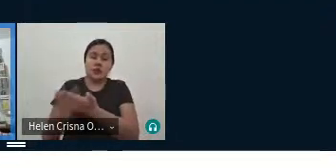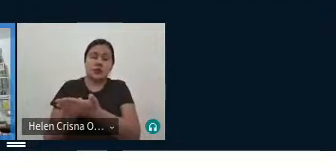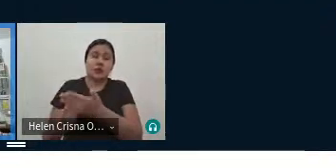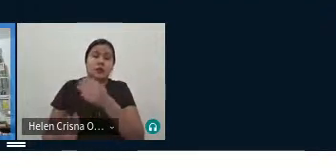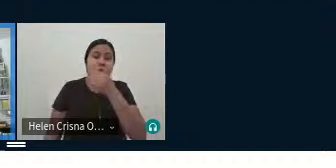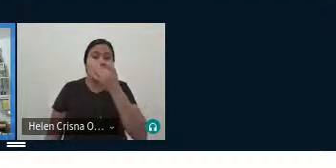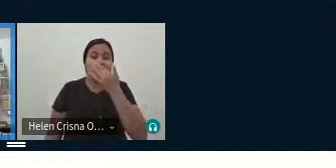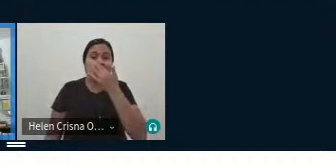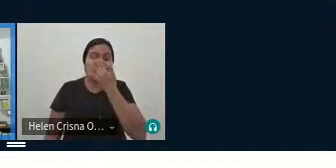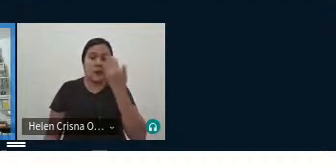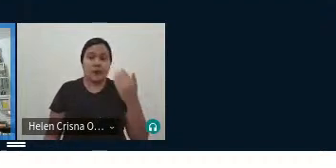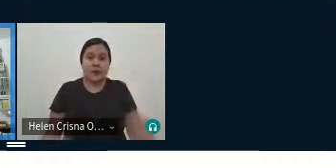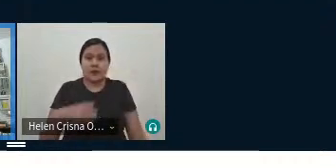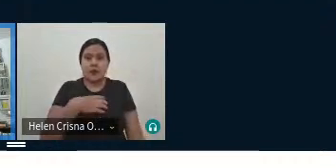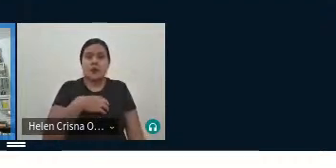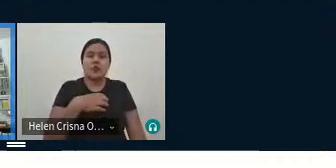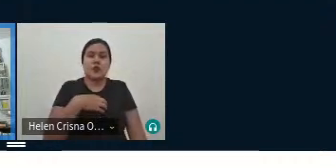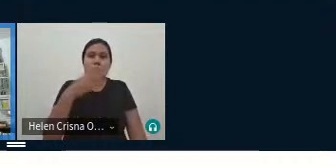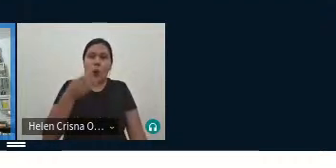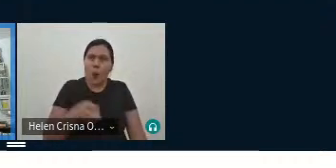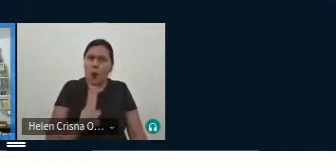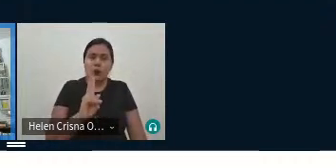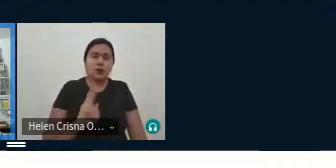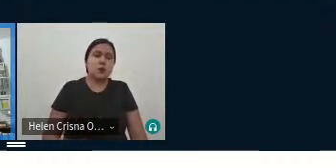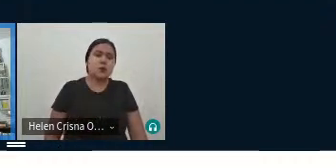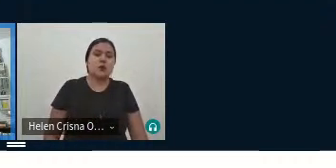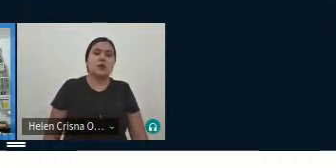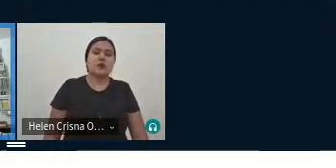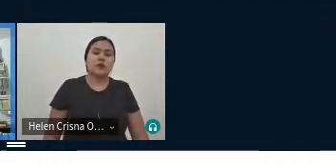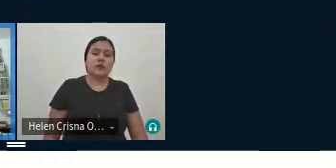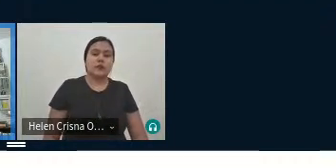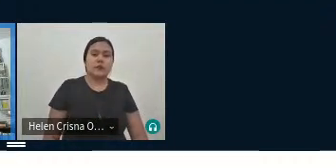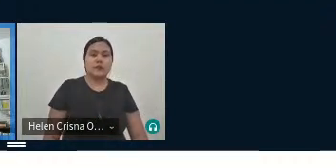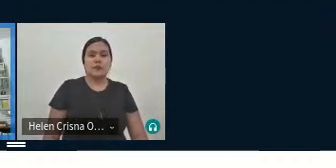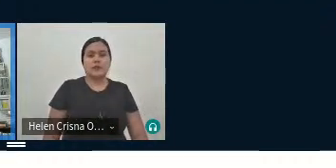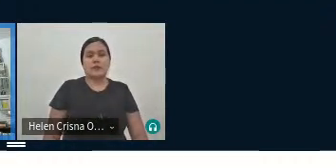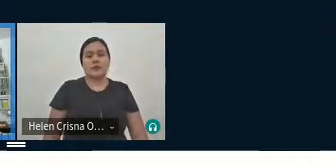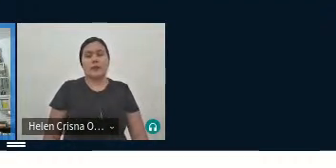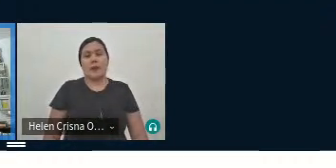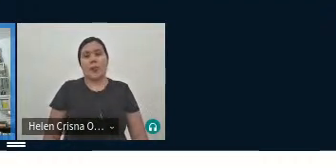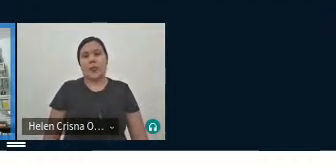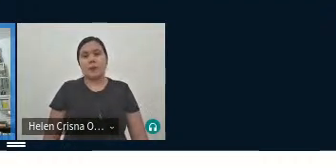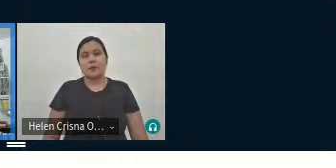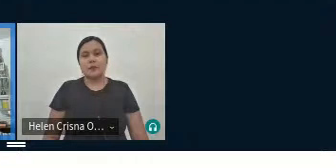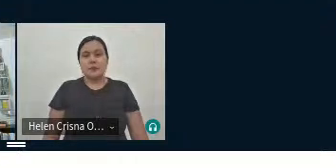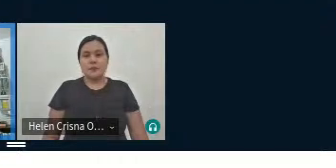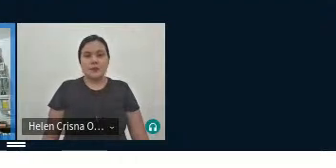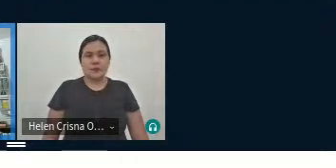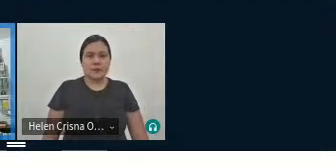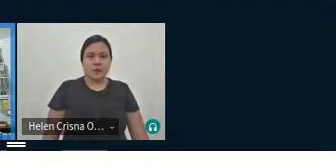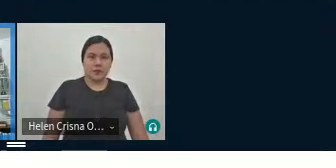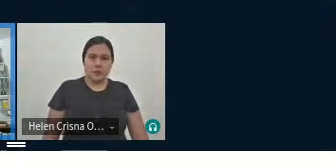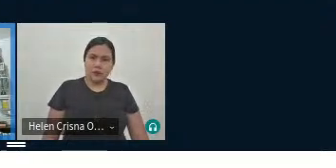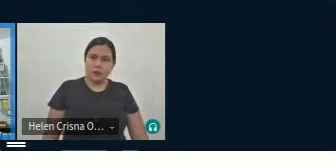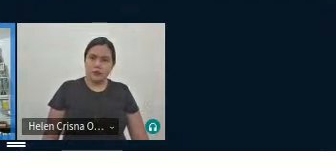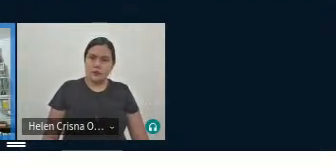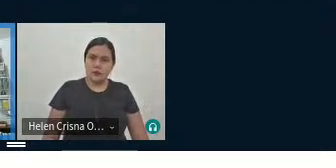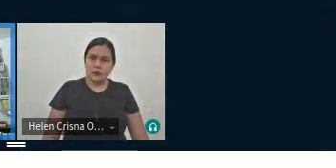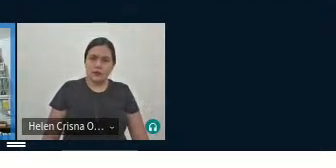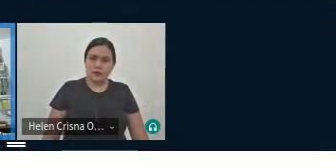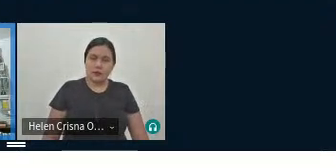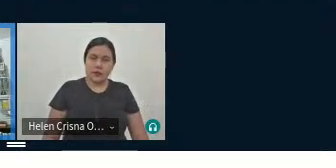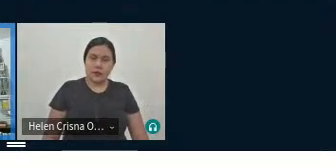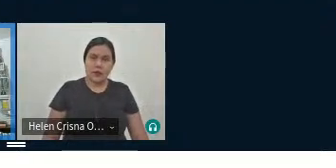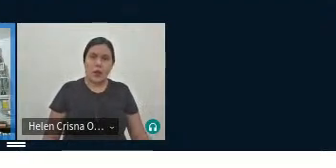o mesmo sentido original permaneceu na tradução de forma bem aproximada, apenas